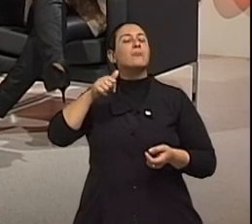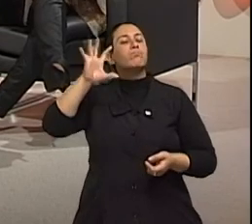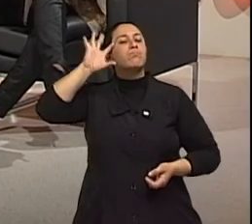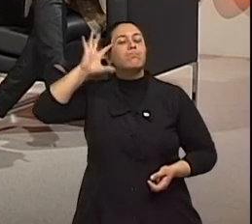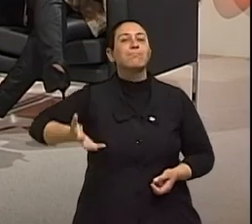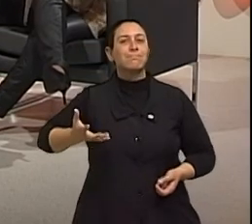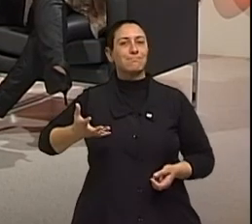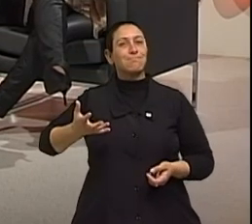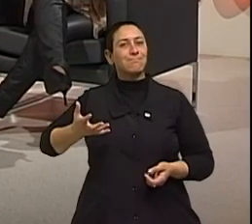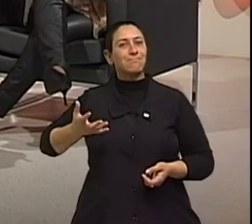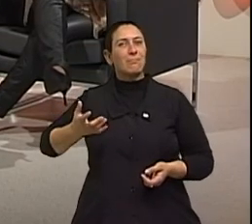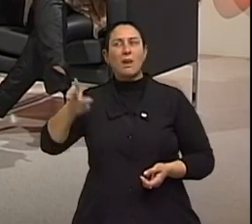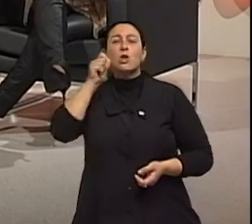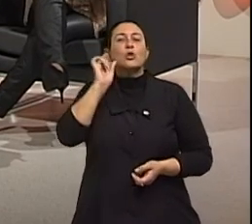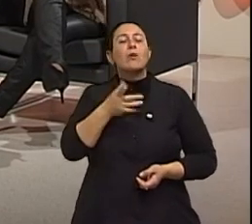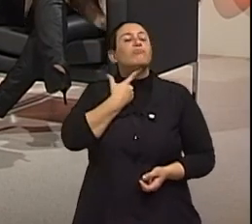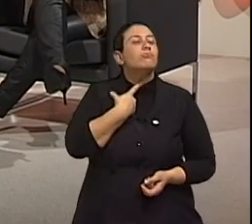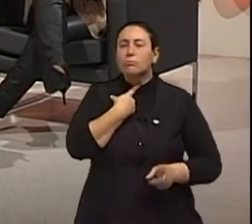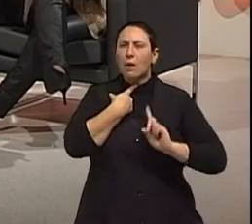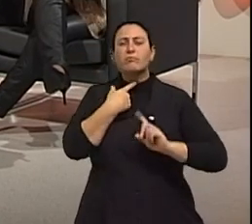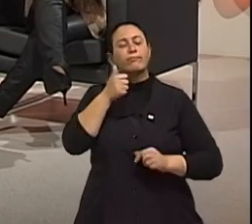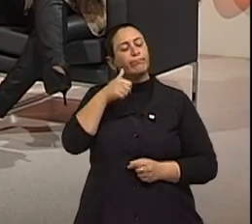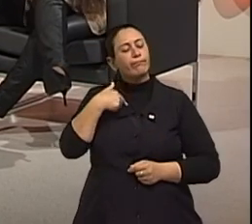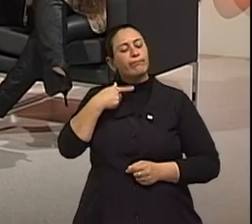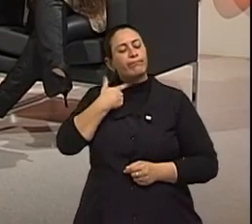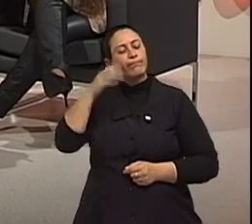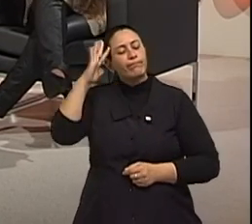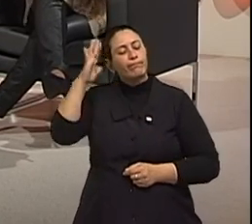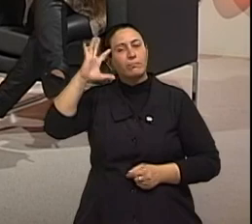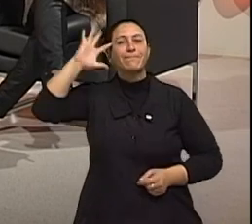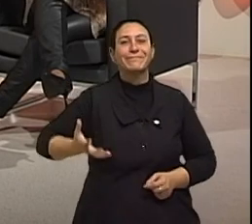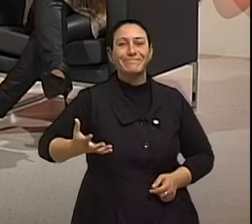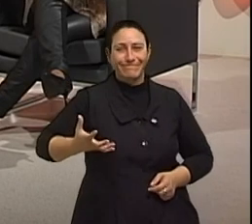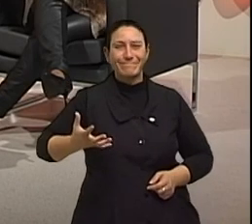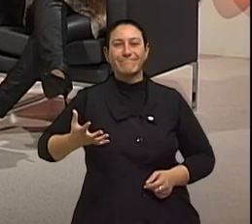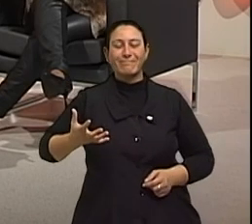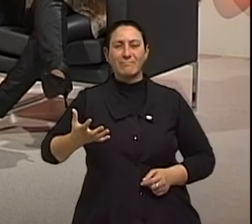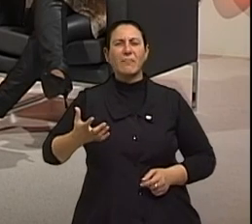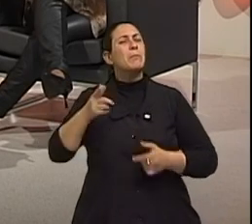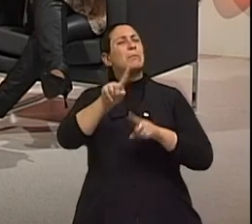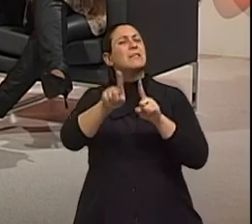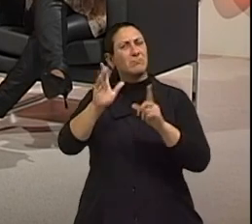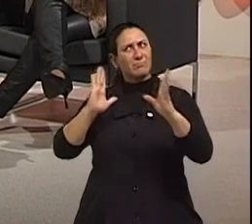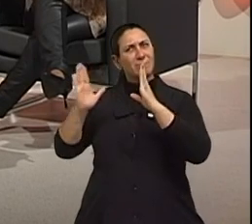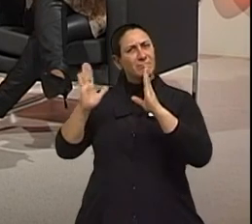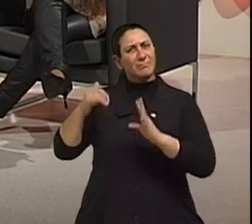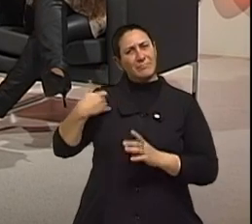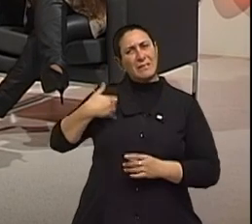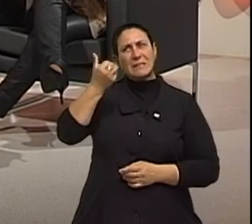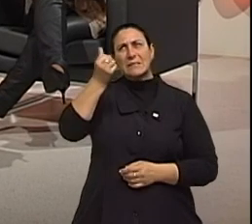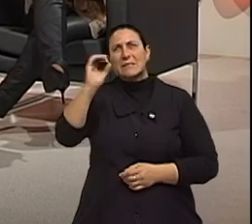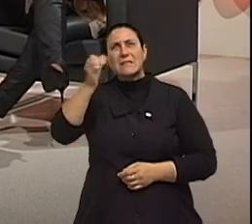decisão. Não fica só no desejo, né? Ela tomou a decisão. Será que nessa faixa etária precisa, é necessário,